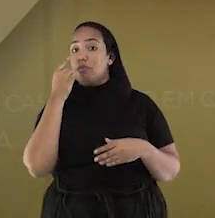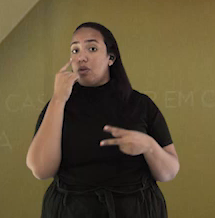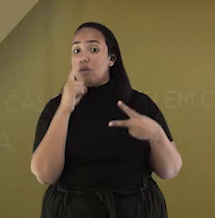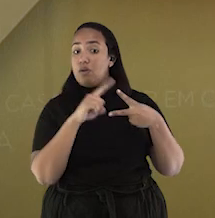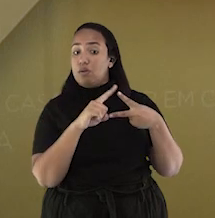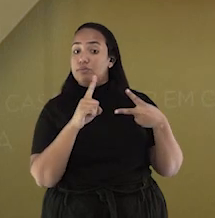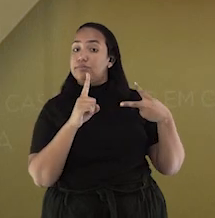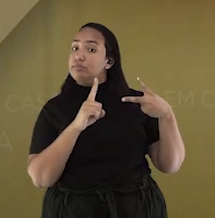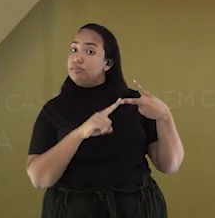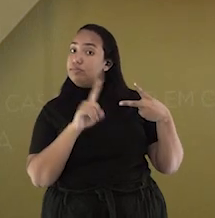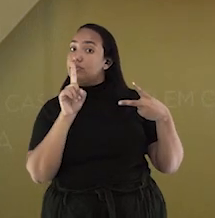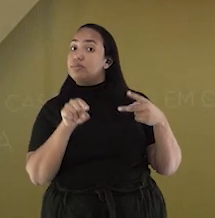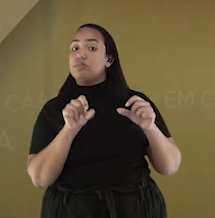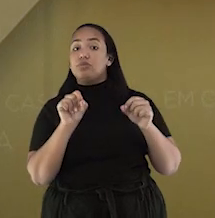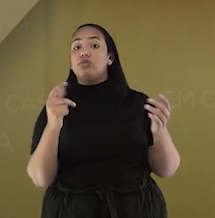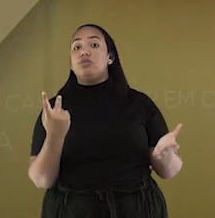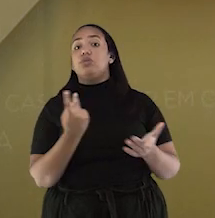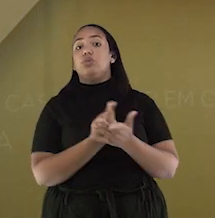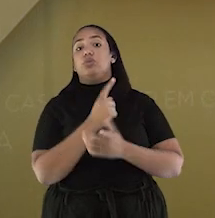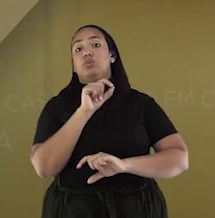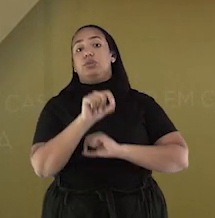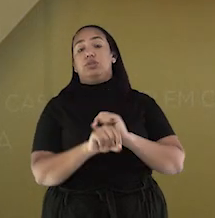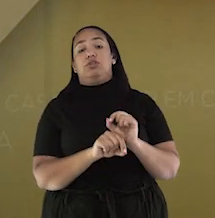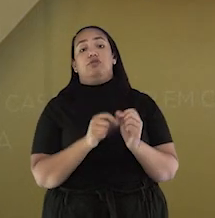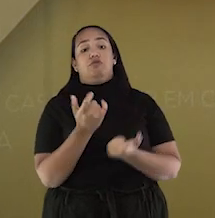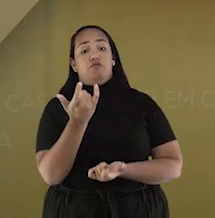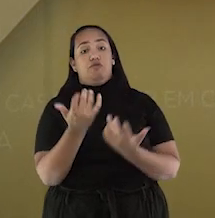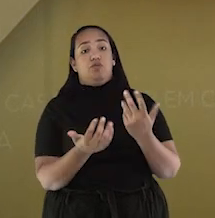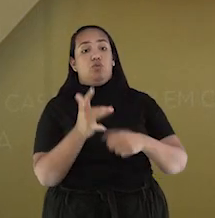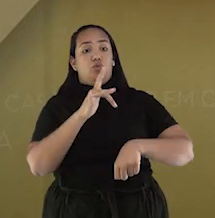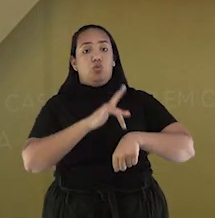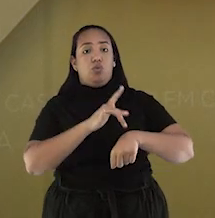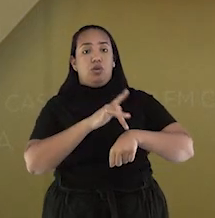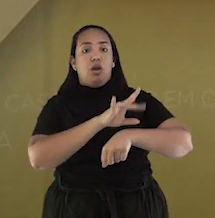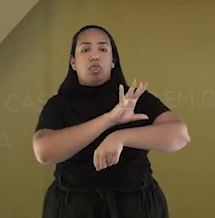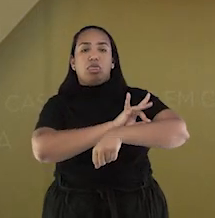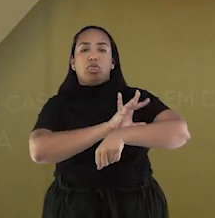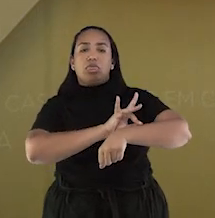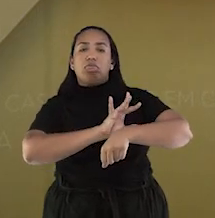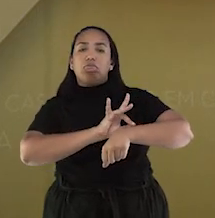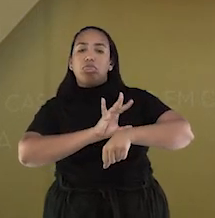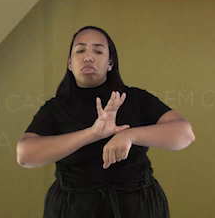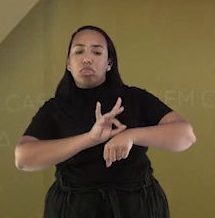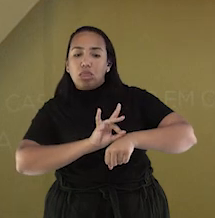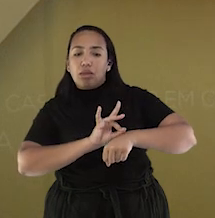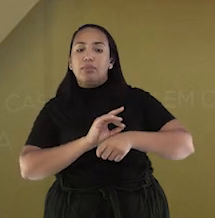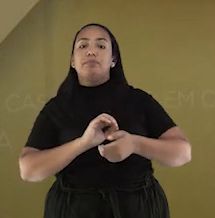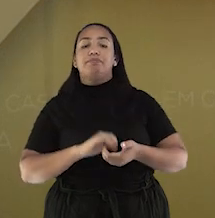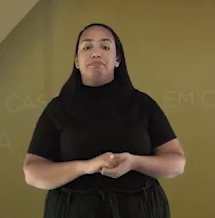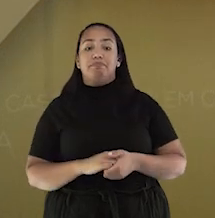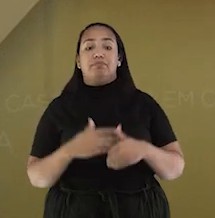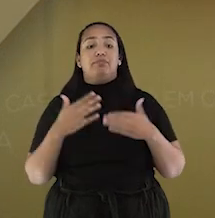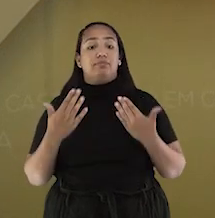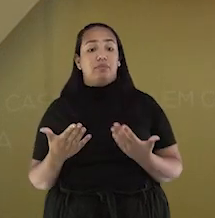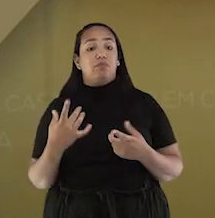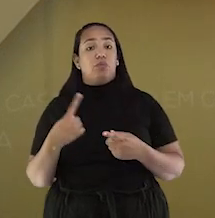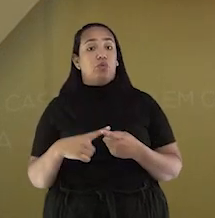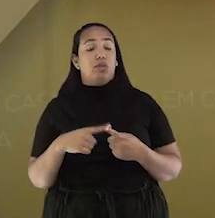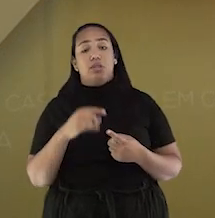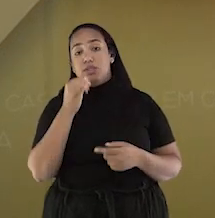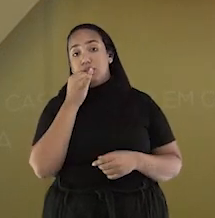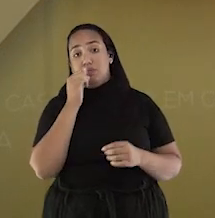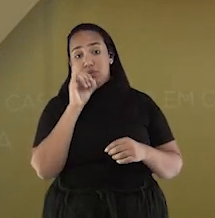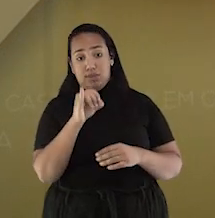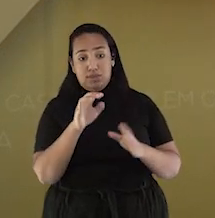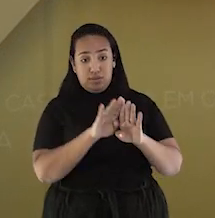são as que podem ocorrer queimaduras e também incêndios. Porque isso pode ocorrer ao mexer numa panela